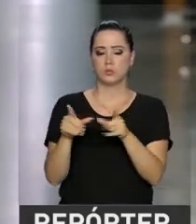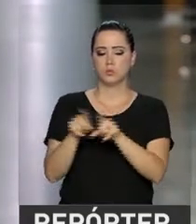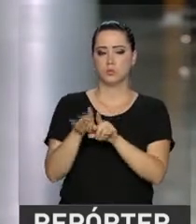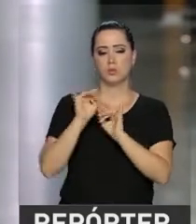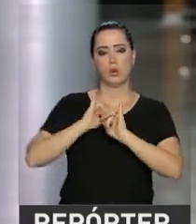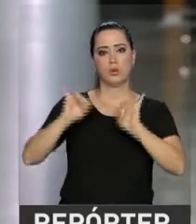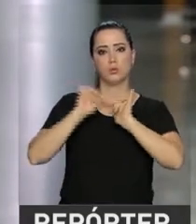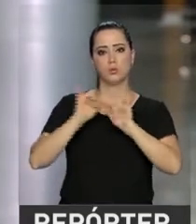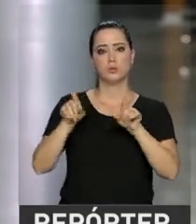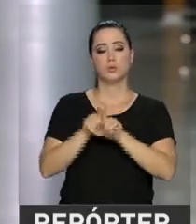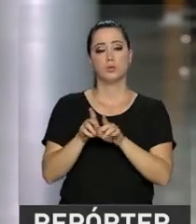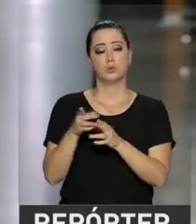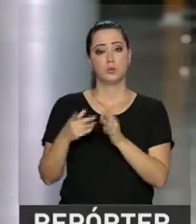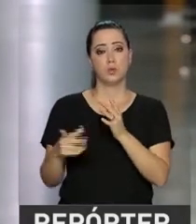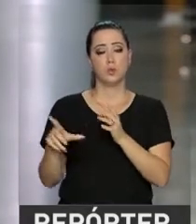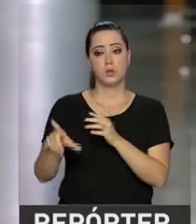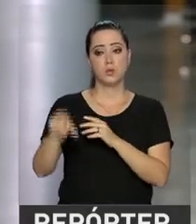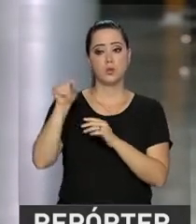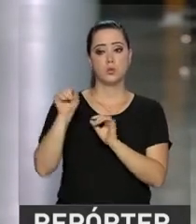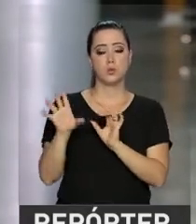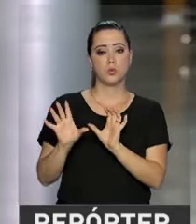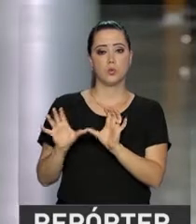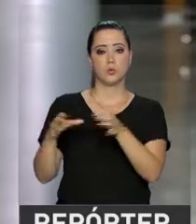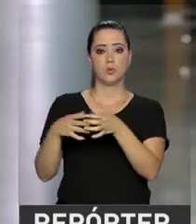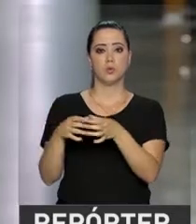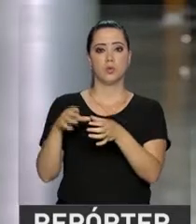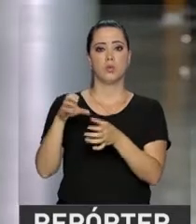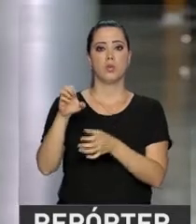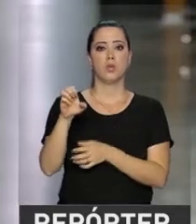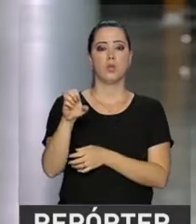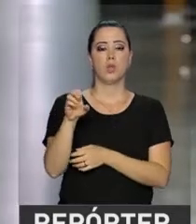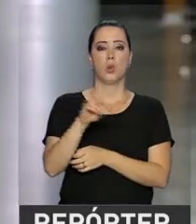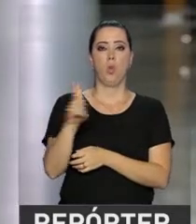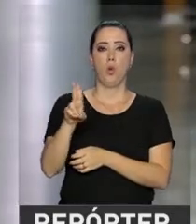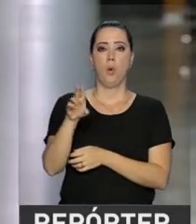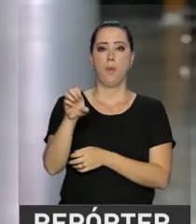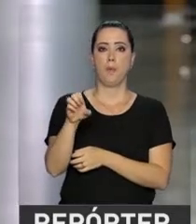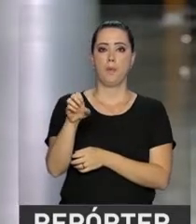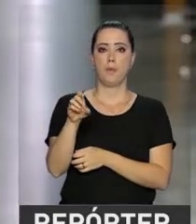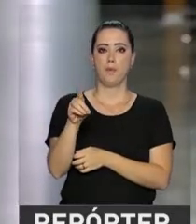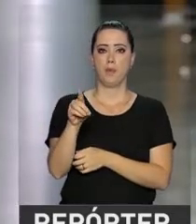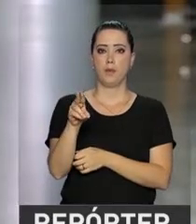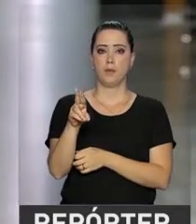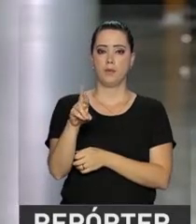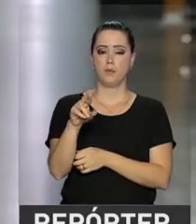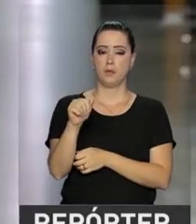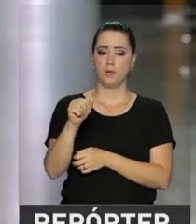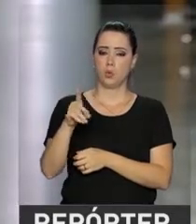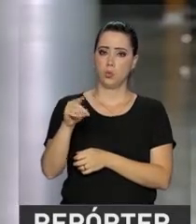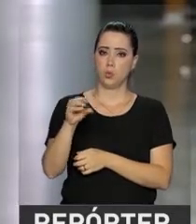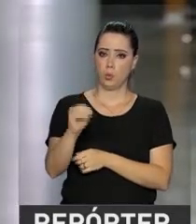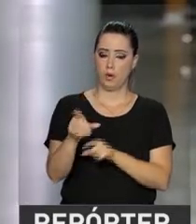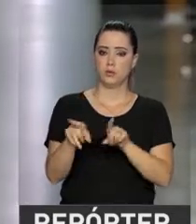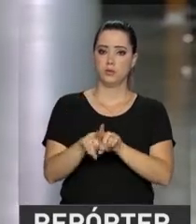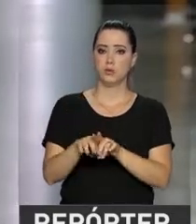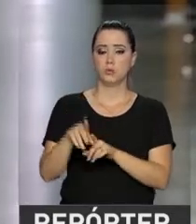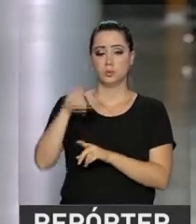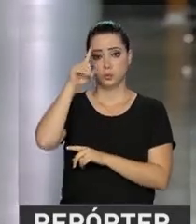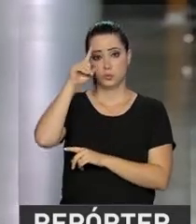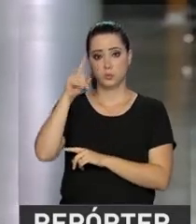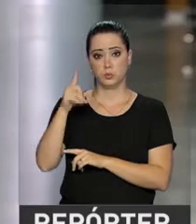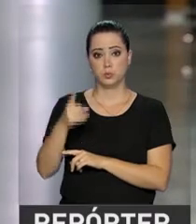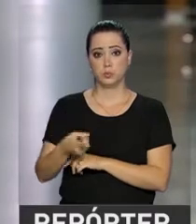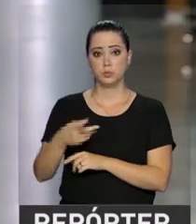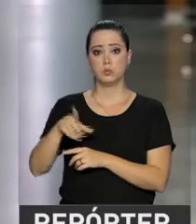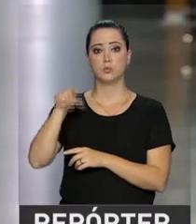disse que indicou o secretário executivo do Ministério, Eduardo Guardia, para o cargo. Indicação que, segundo o ministro Meirelles, foi